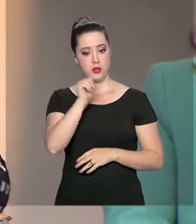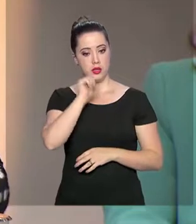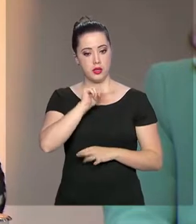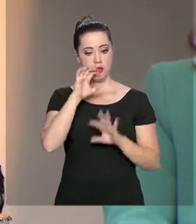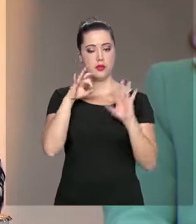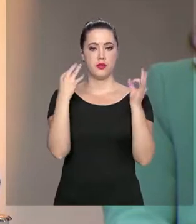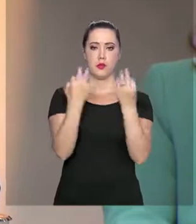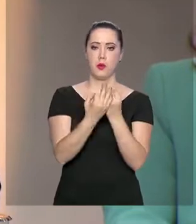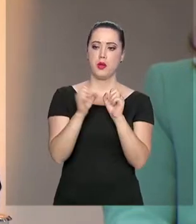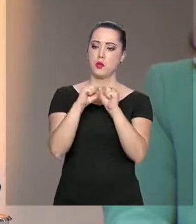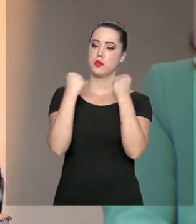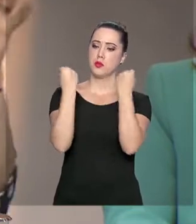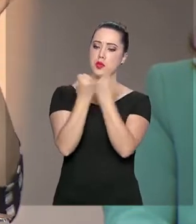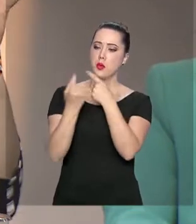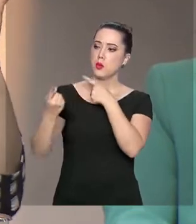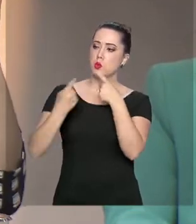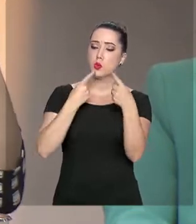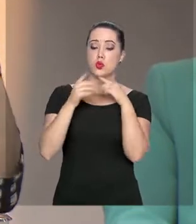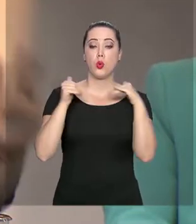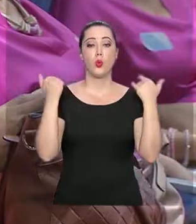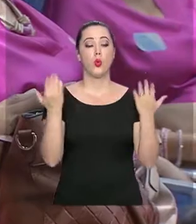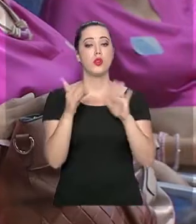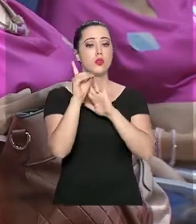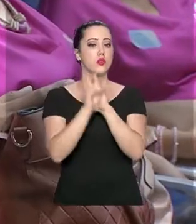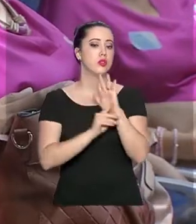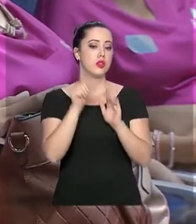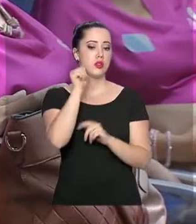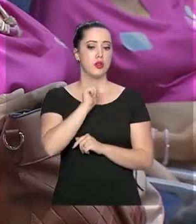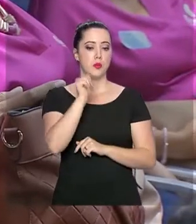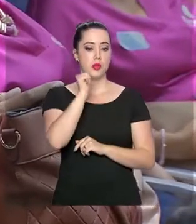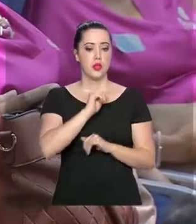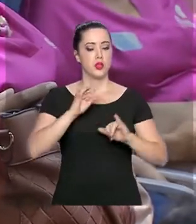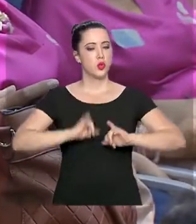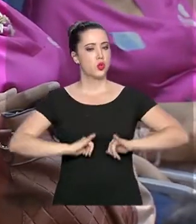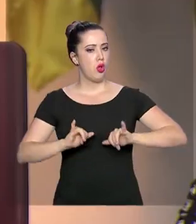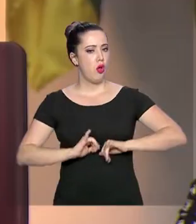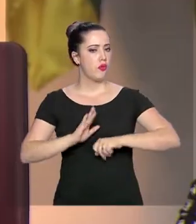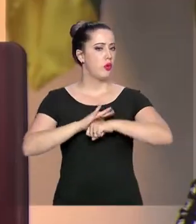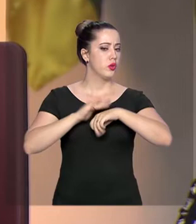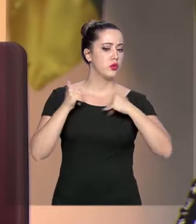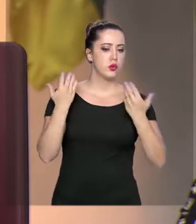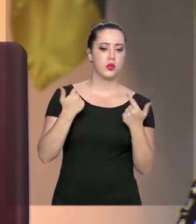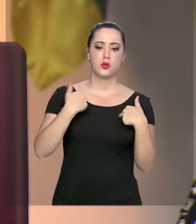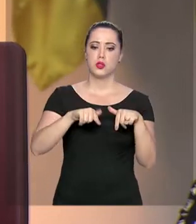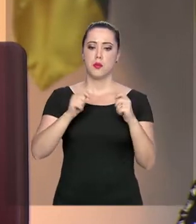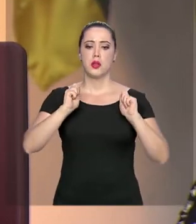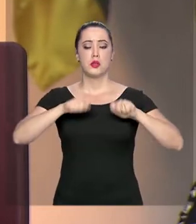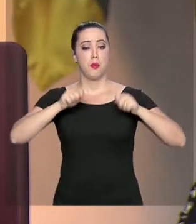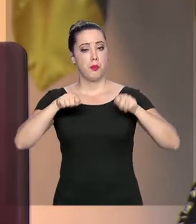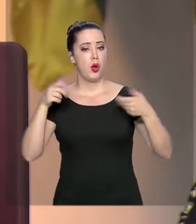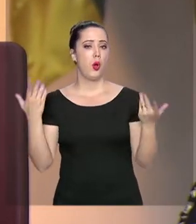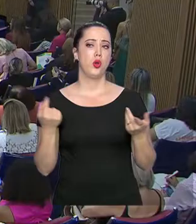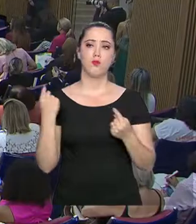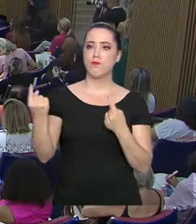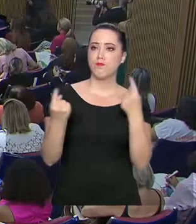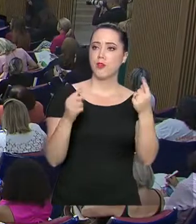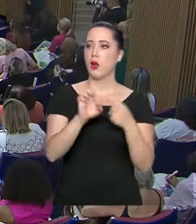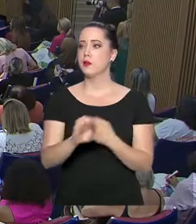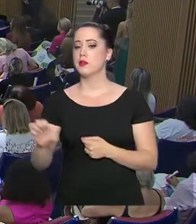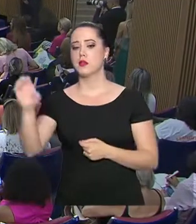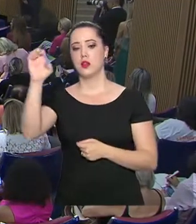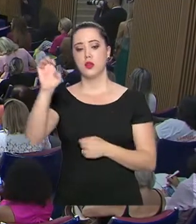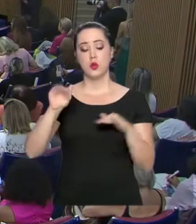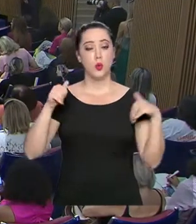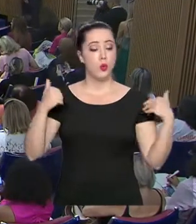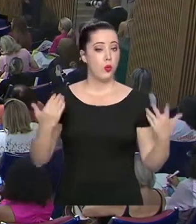seminário para debater quais são os direitos das mulheres vítimas dessa doença, quais ações podem ser tomadas por estados e municípios